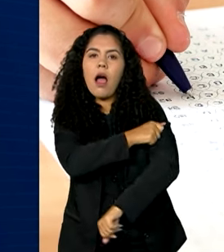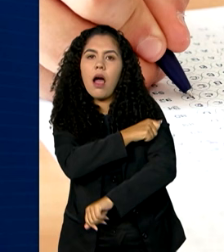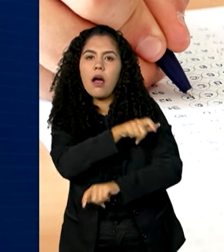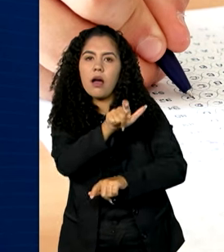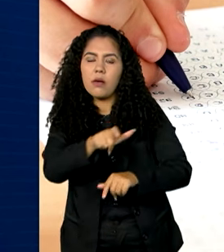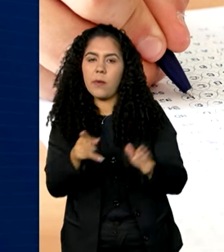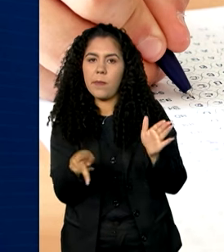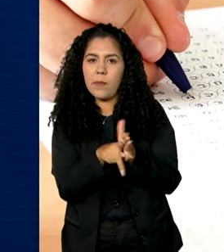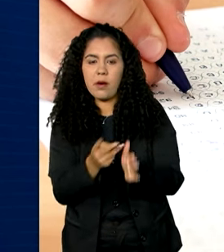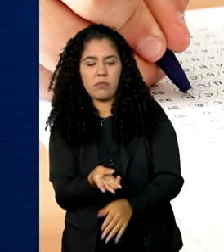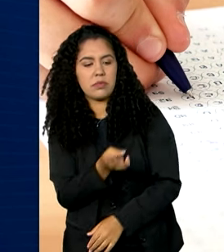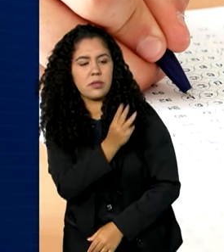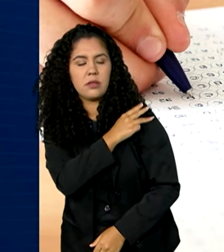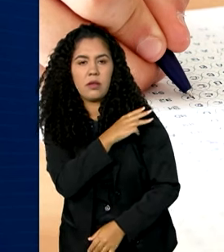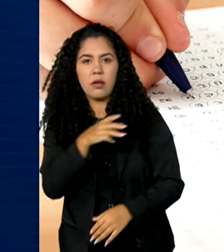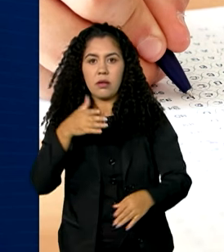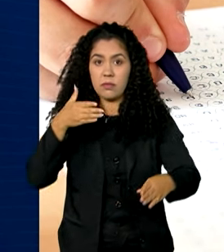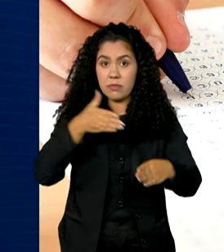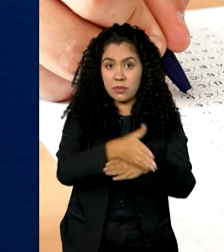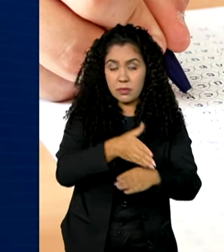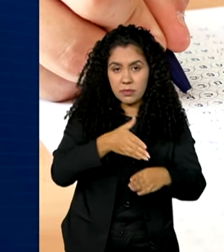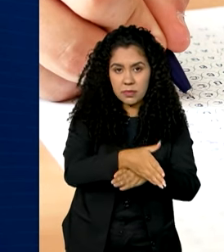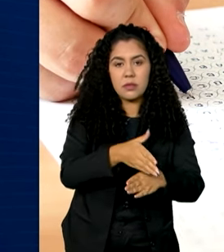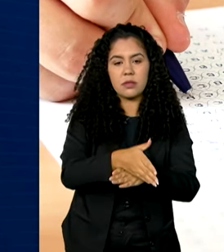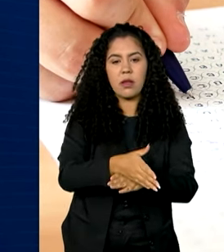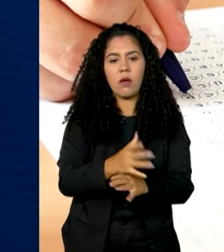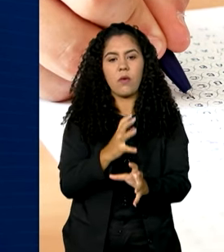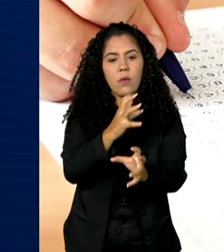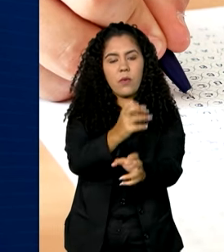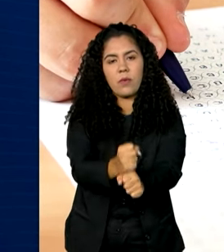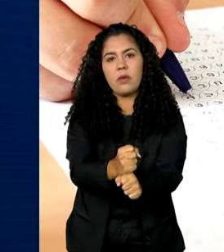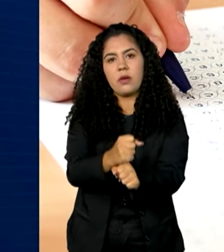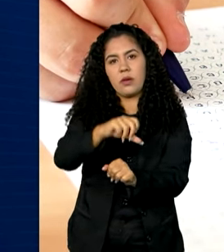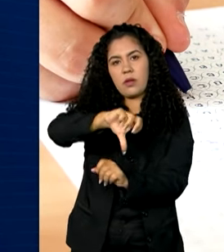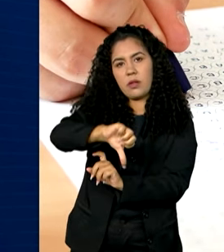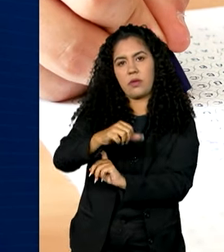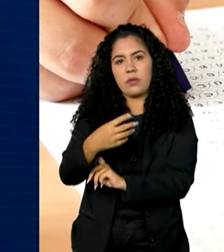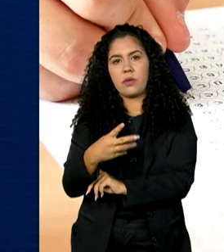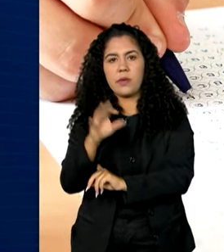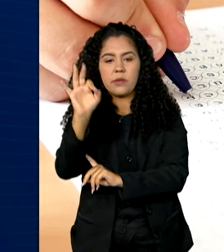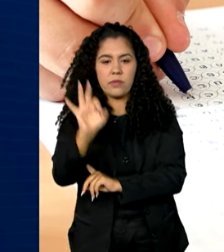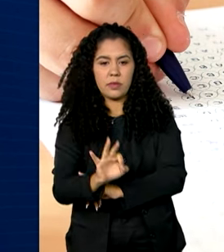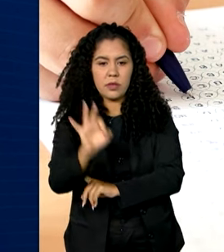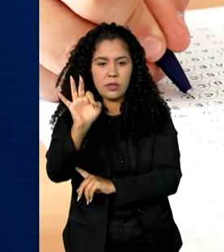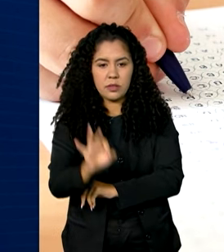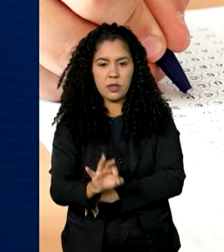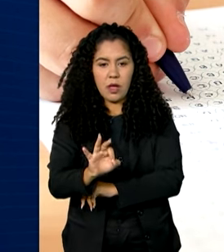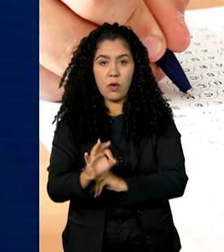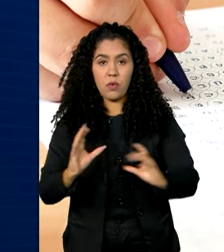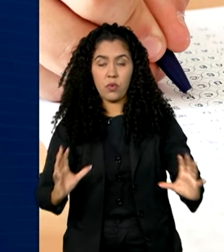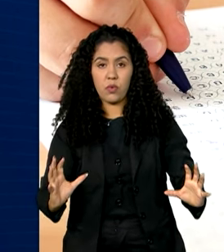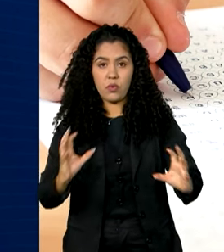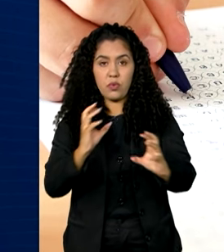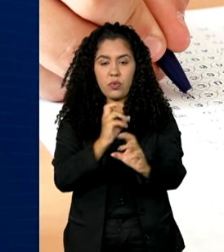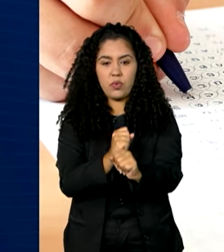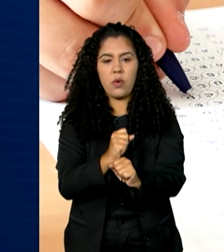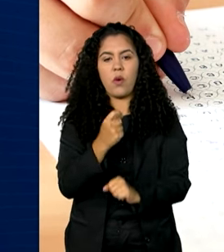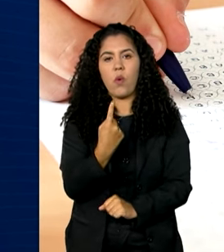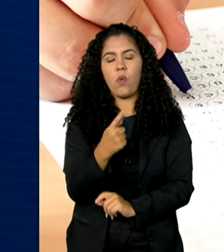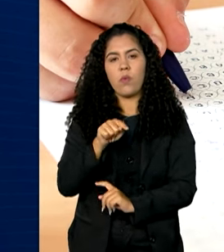do terceiro ano do ensino médio ficou em 94%, somando 1